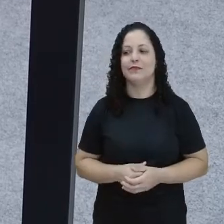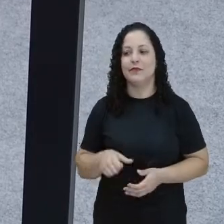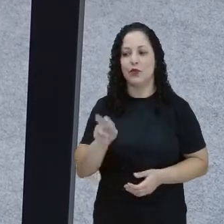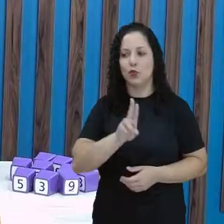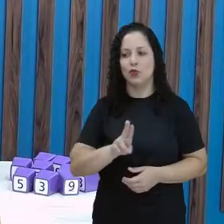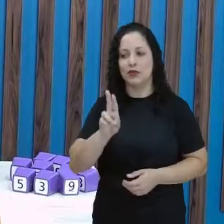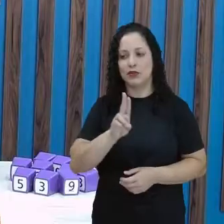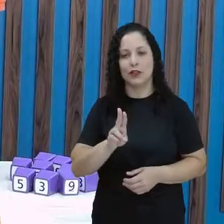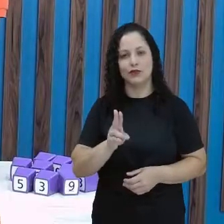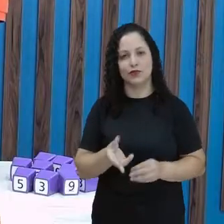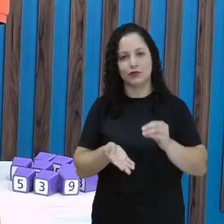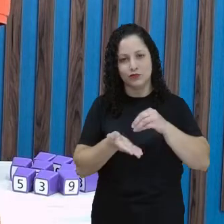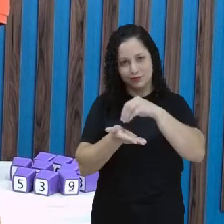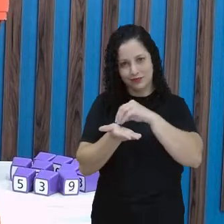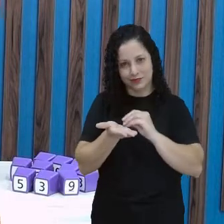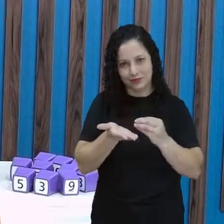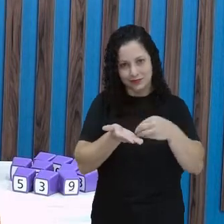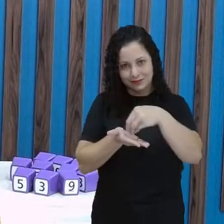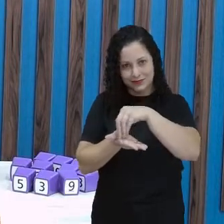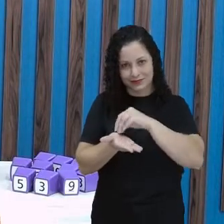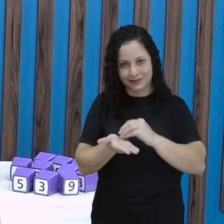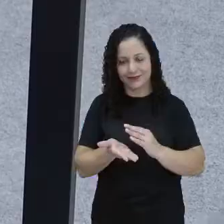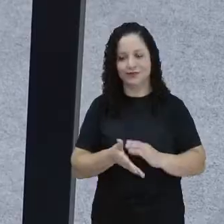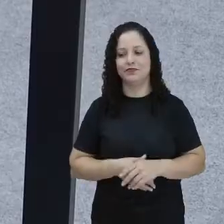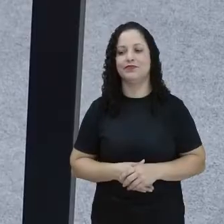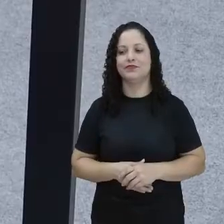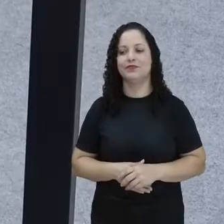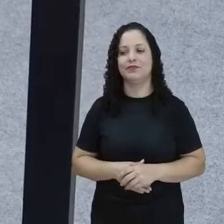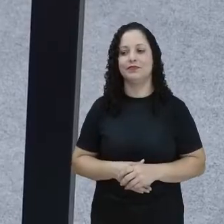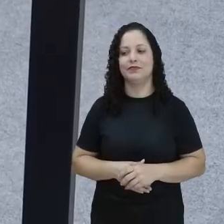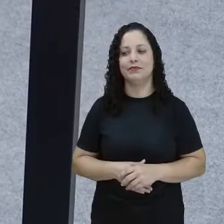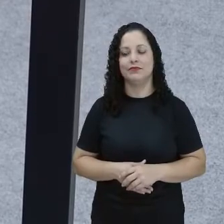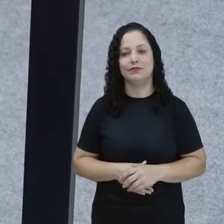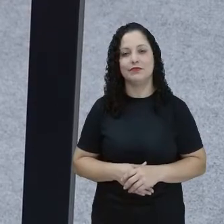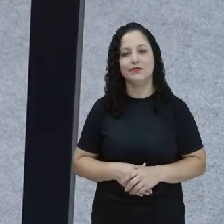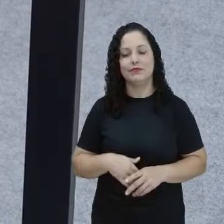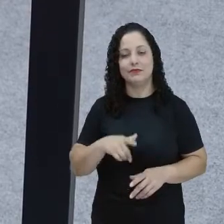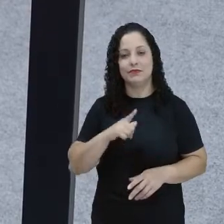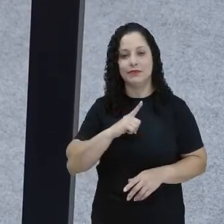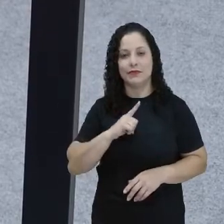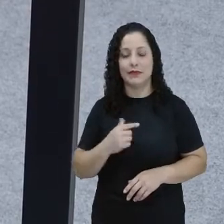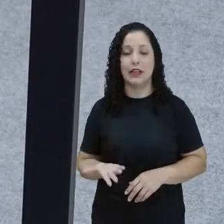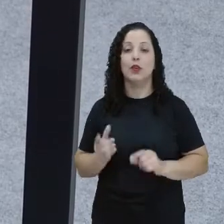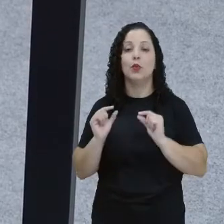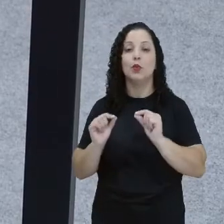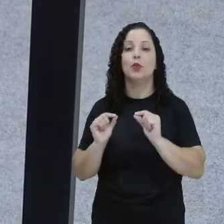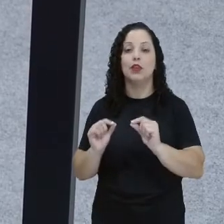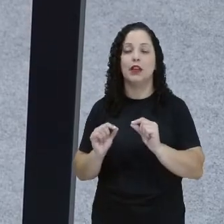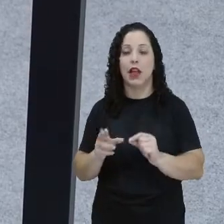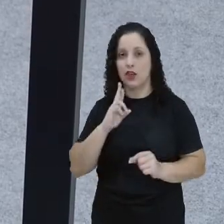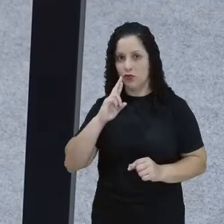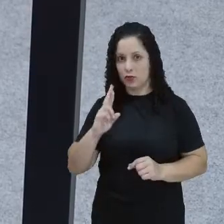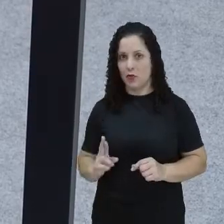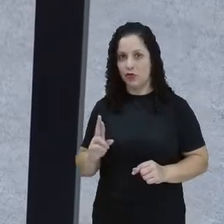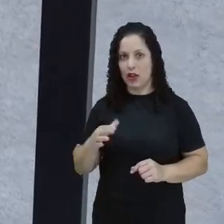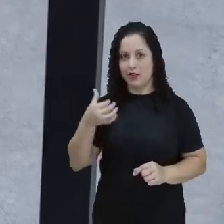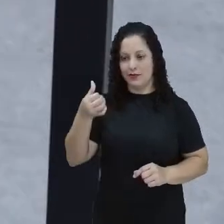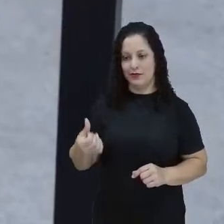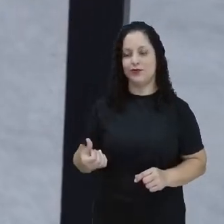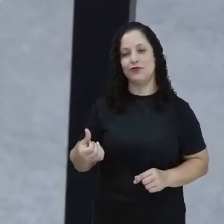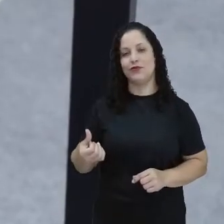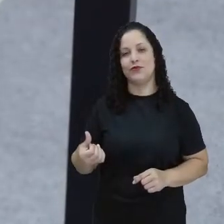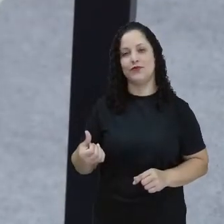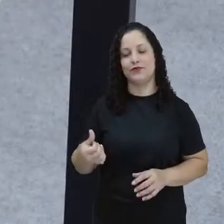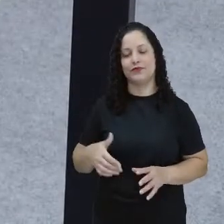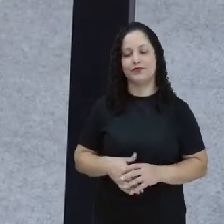pompons. Olha aí, ele diz o dobro de três, certo? O dobro no primeiro saquinho. senhora